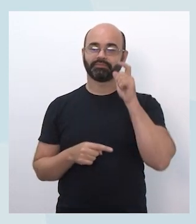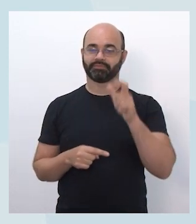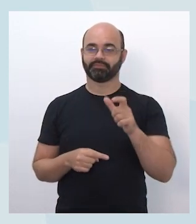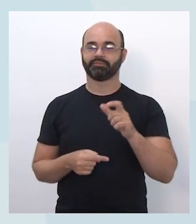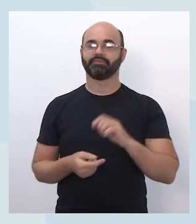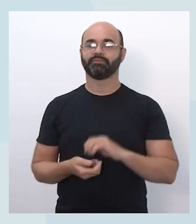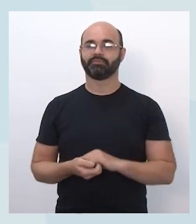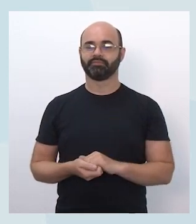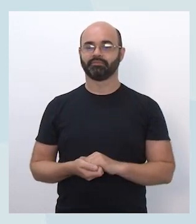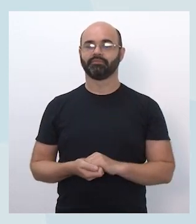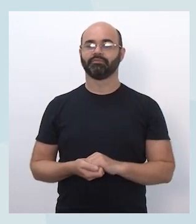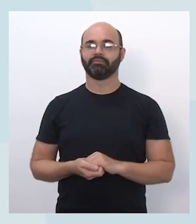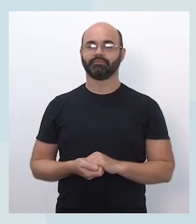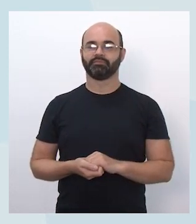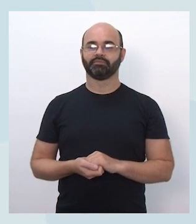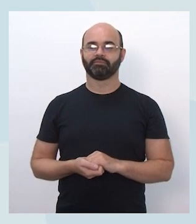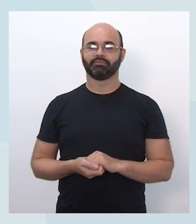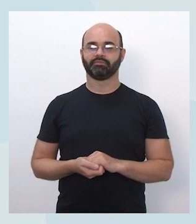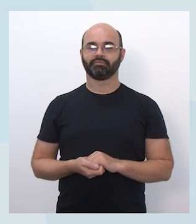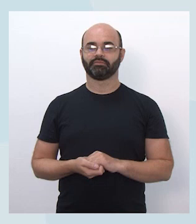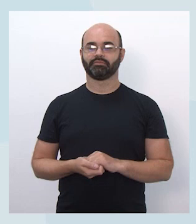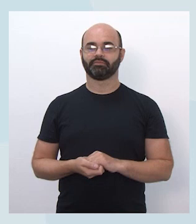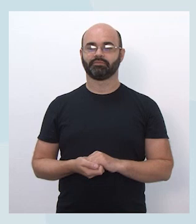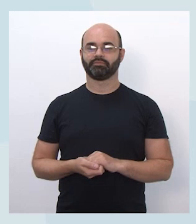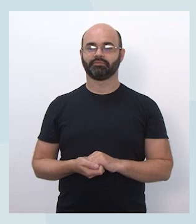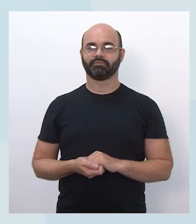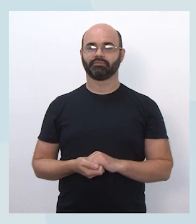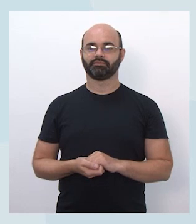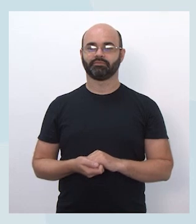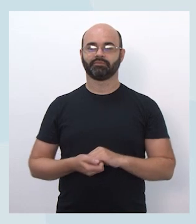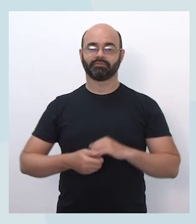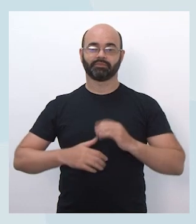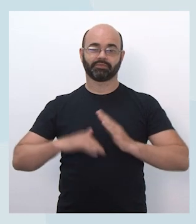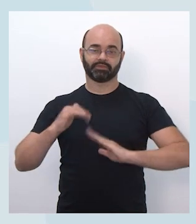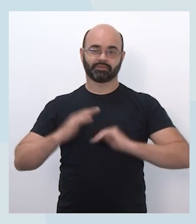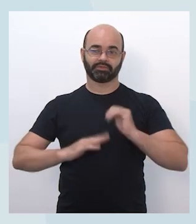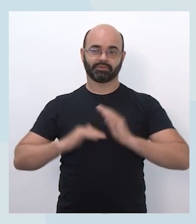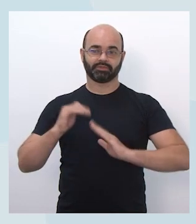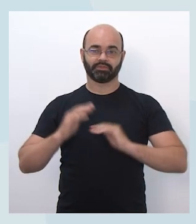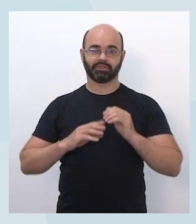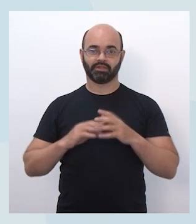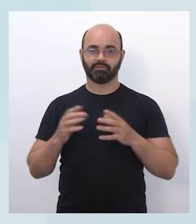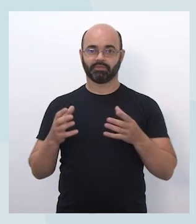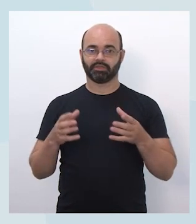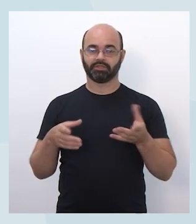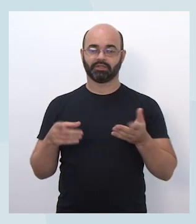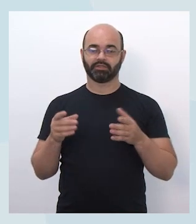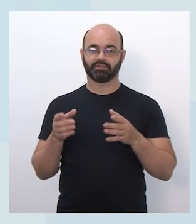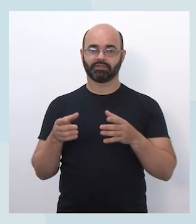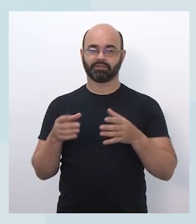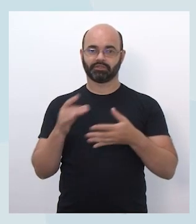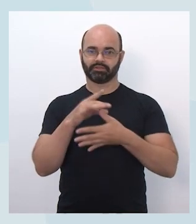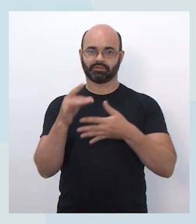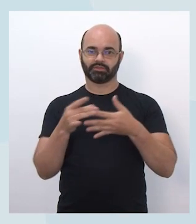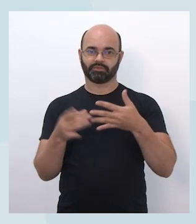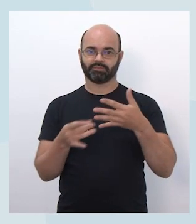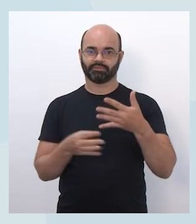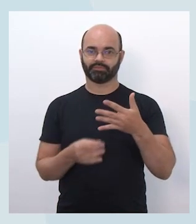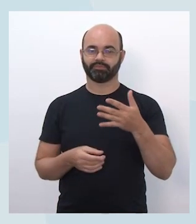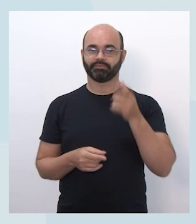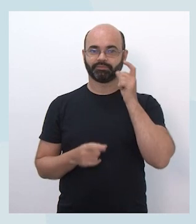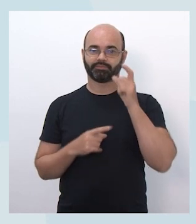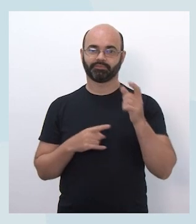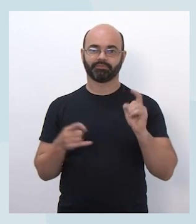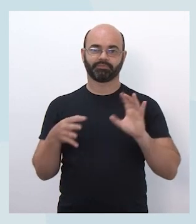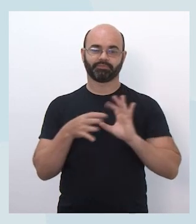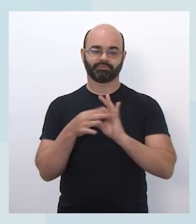e aí também mobilizando habilidades de diferentes componentes curriculares. Ensino médio, por isso que eu estava falando dessa